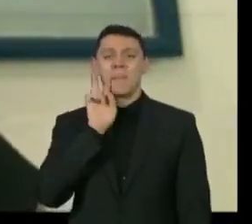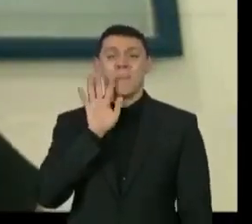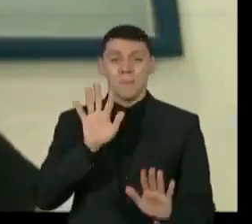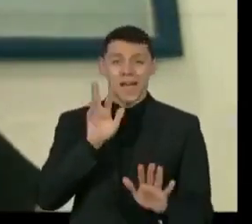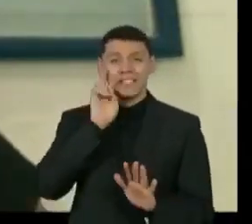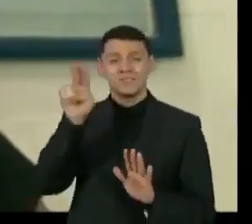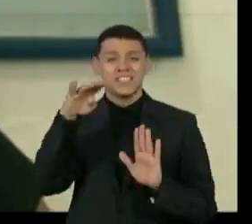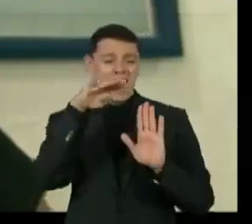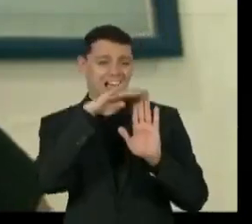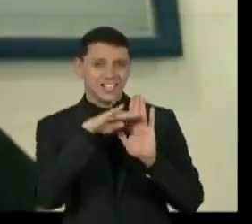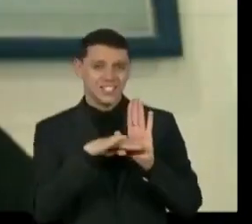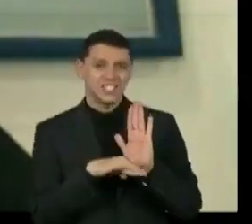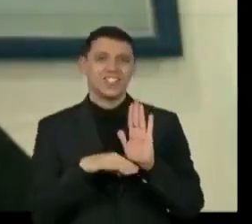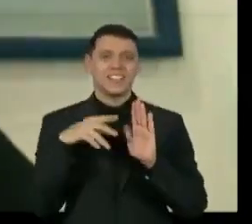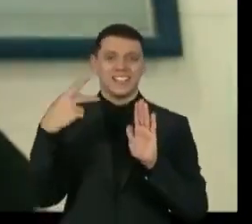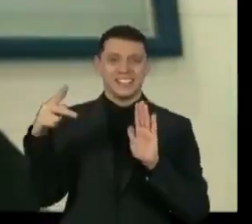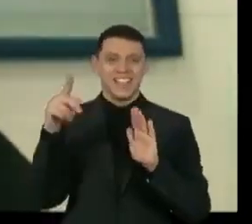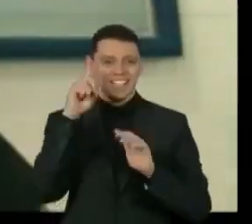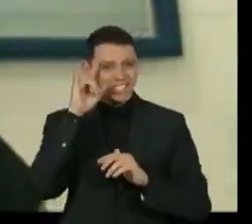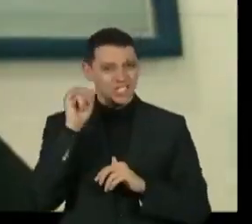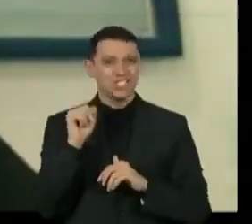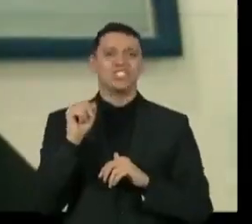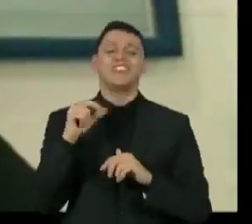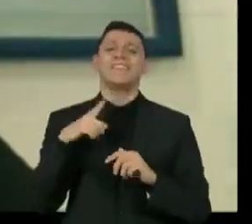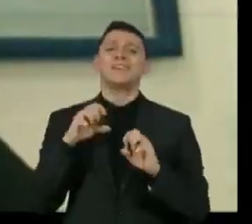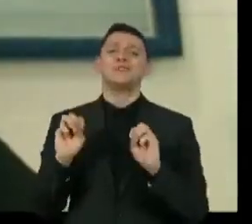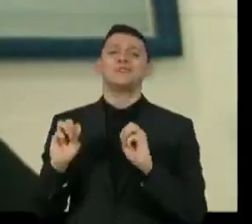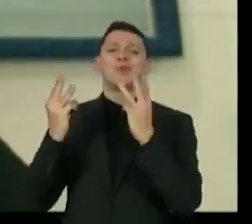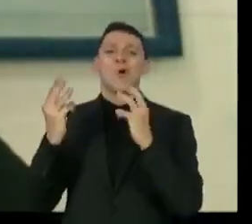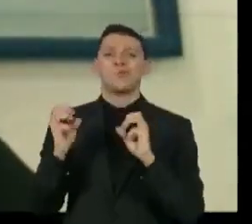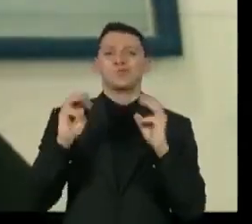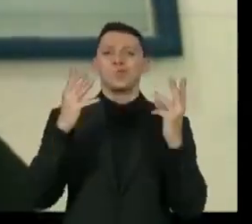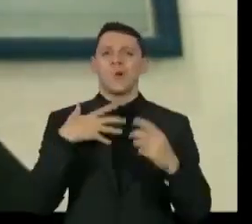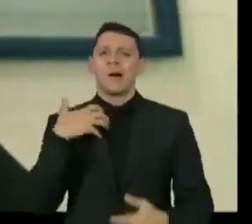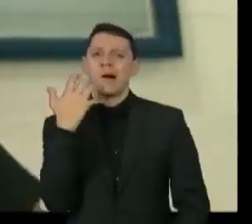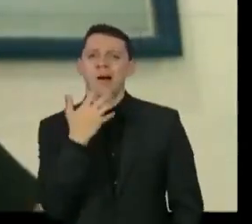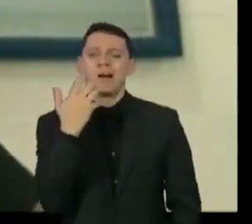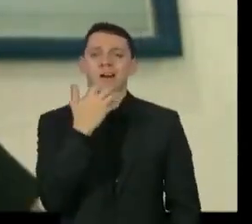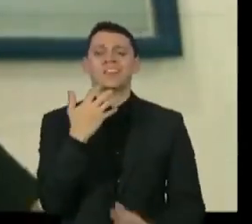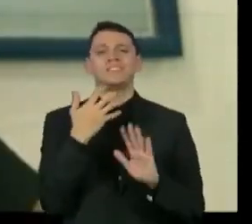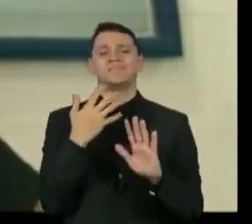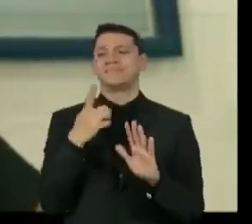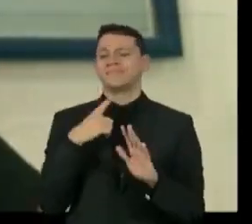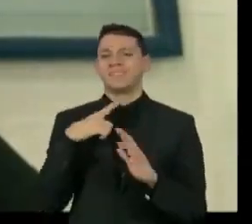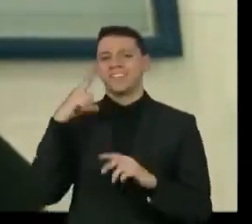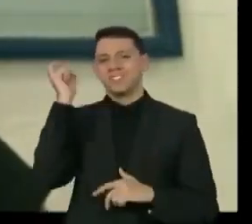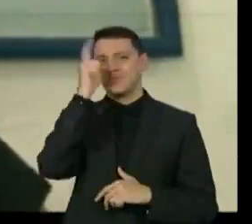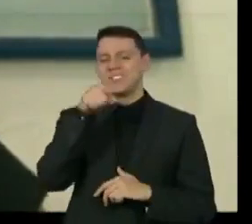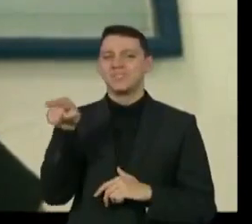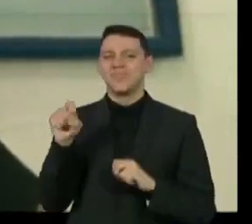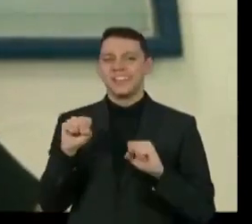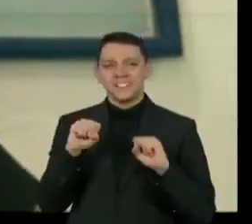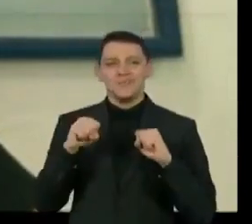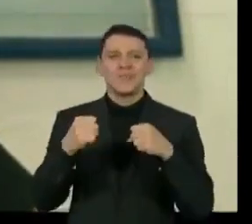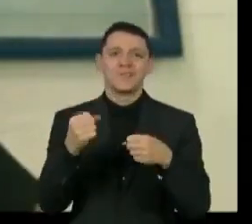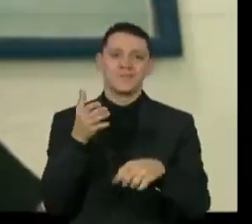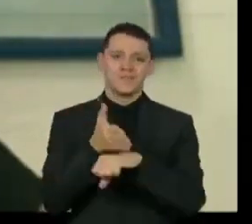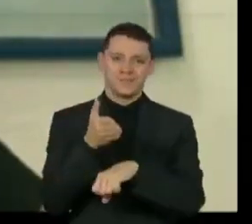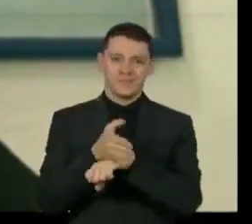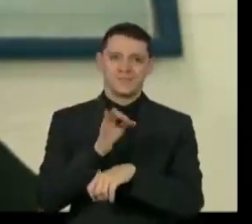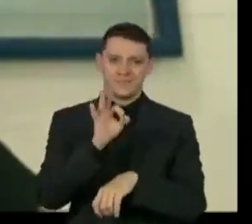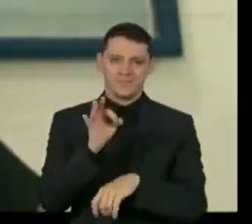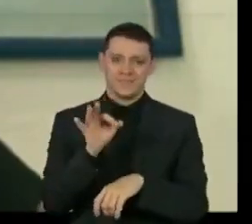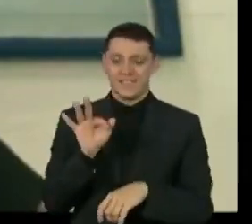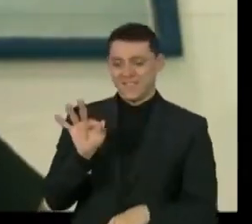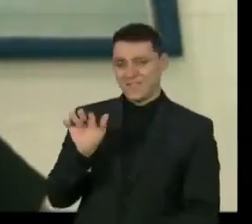Foi difícil que ele se dedicasse Como talvez a Fátima E você precisasse naquele momento Queria que você contasse um pouco Como é que